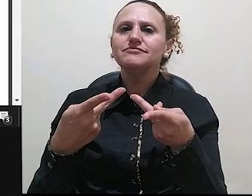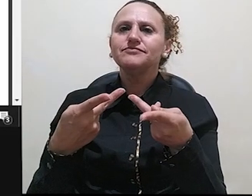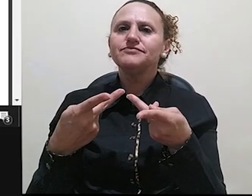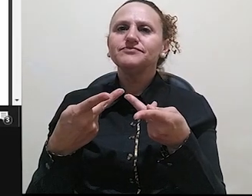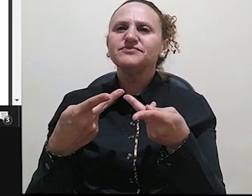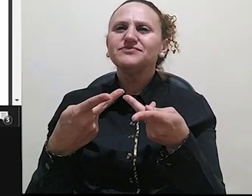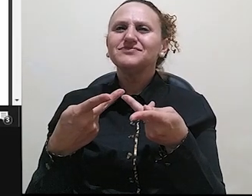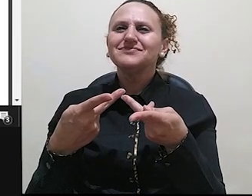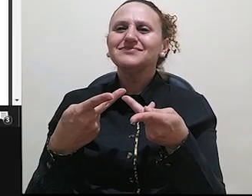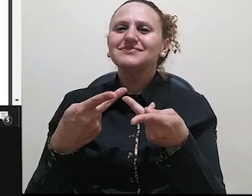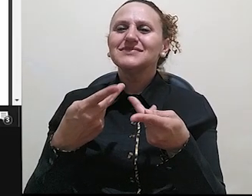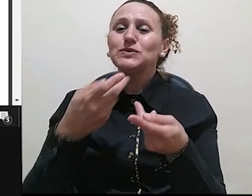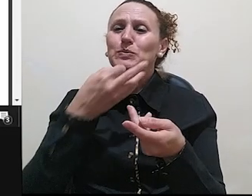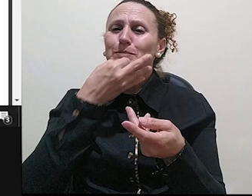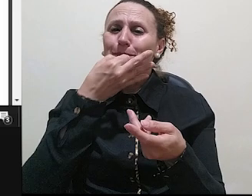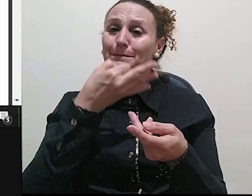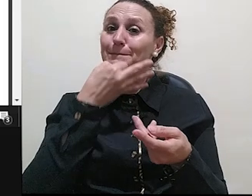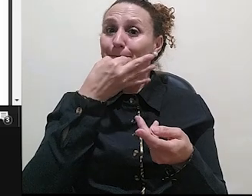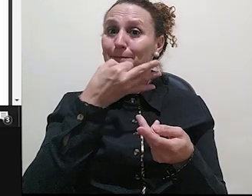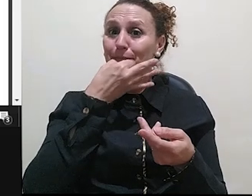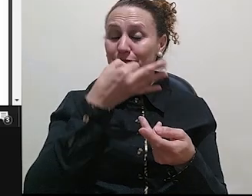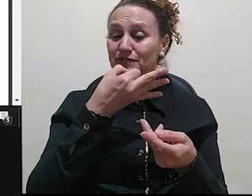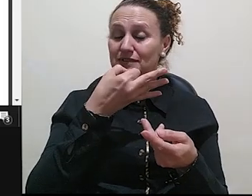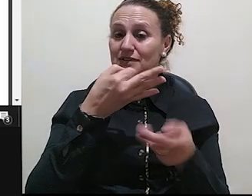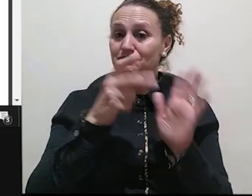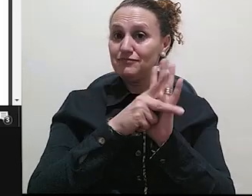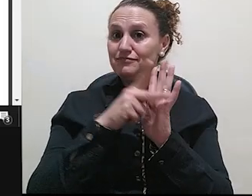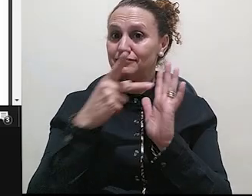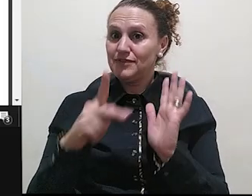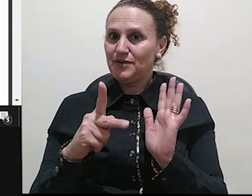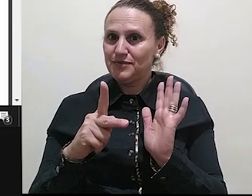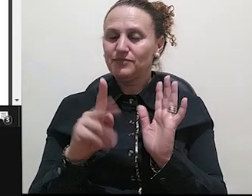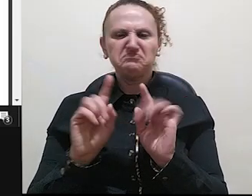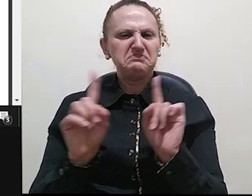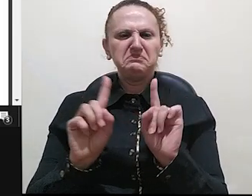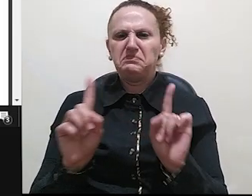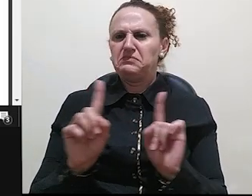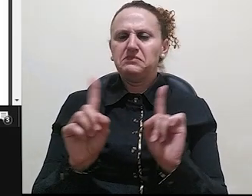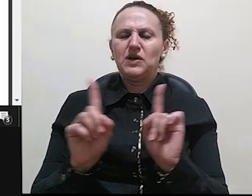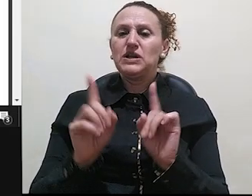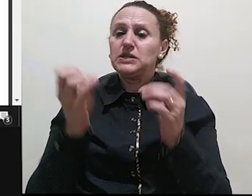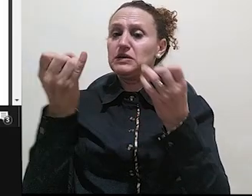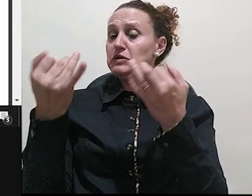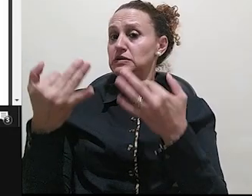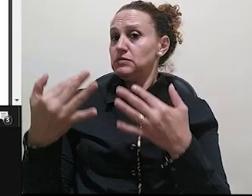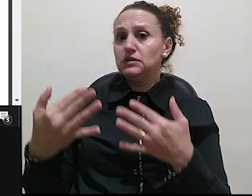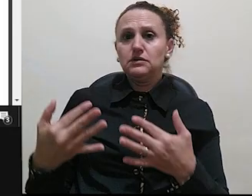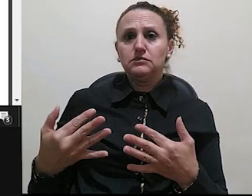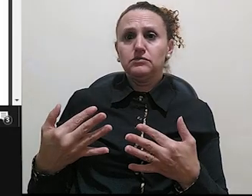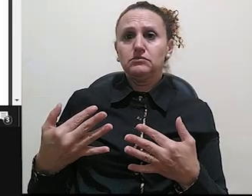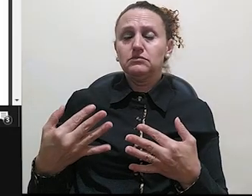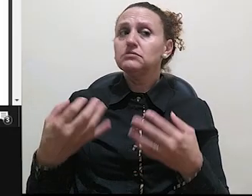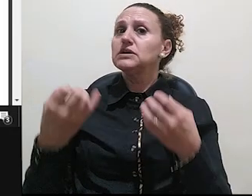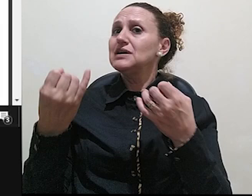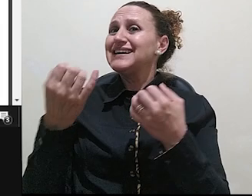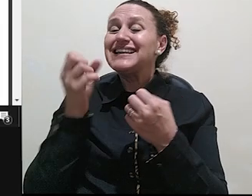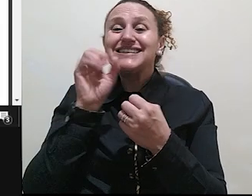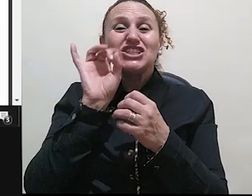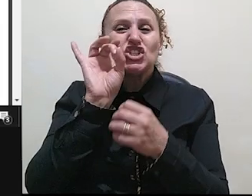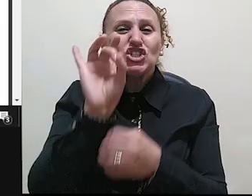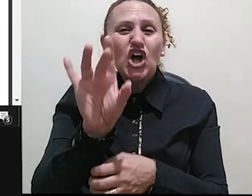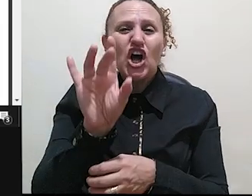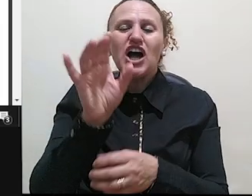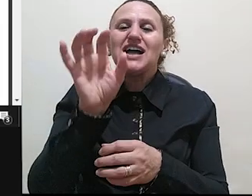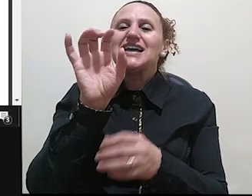de um ponto de vista crítico ainda do que ele está lendo, do que ele está falando. Ele está fazendo só o processo de sumarizar, ele está